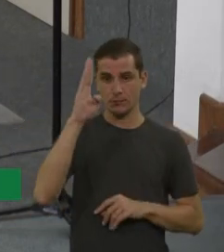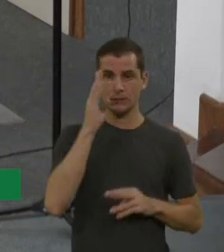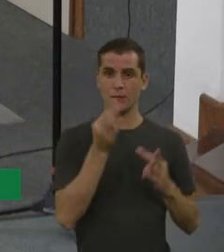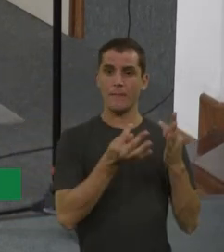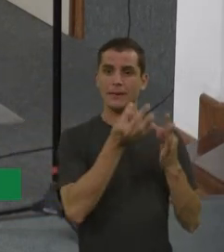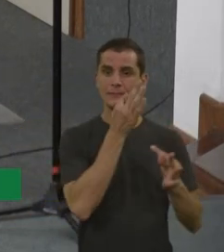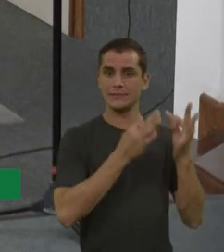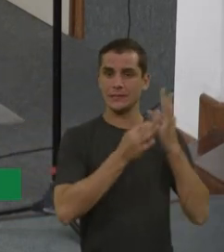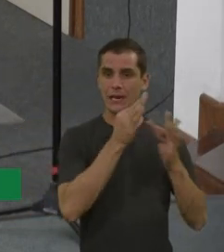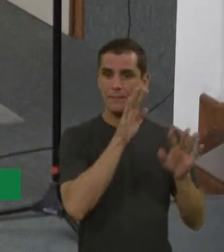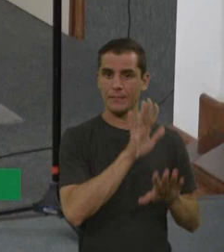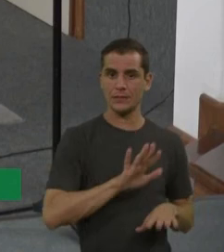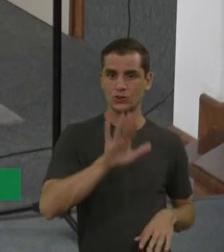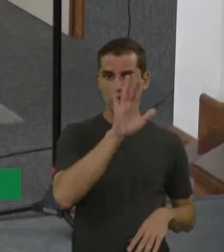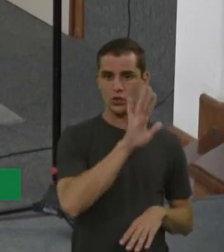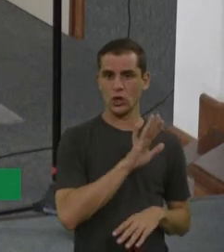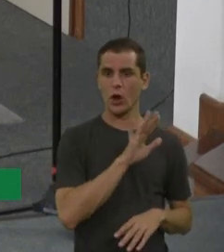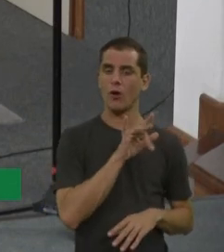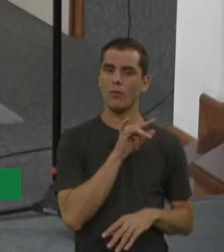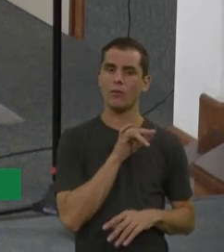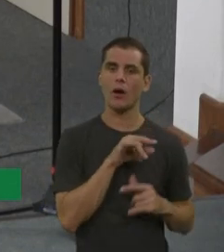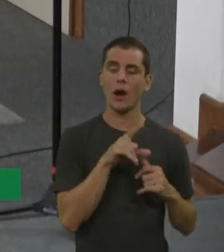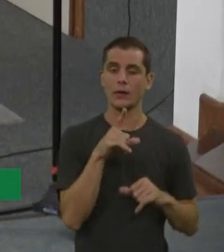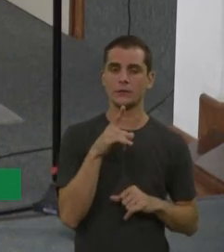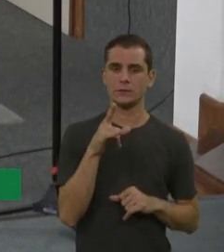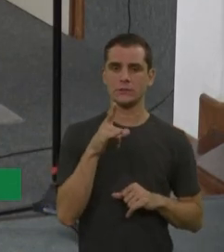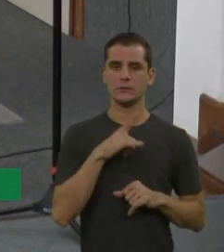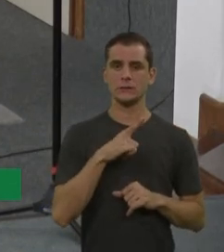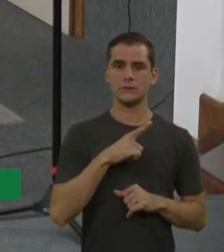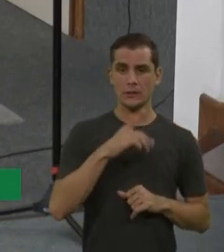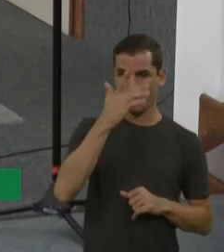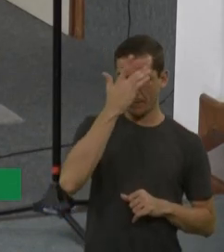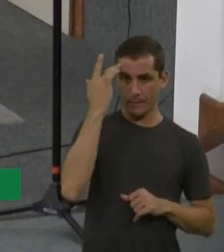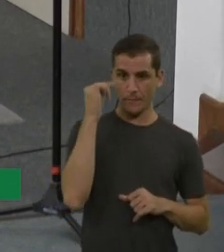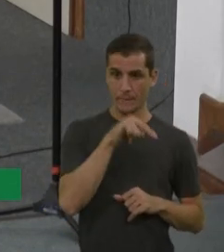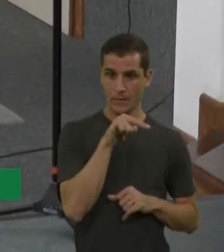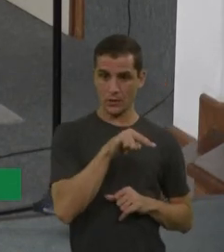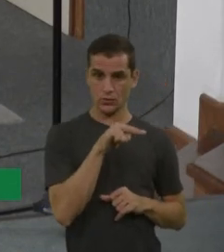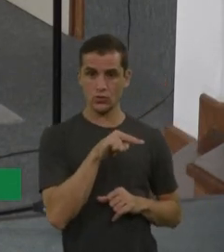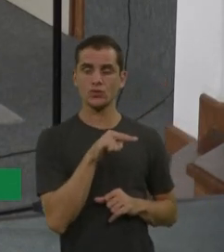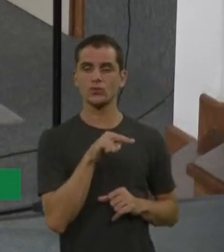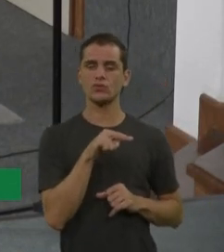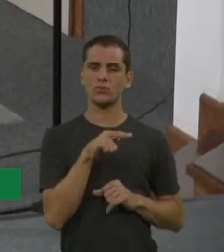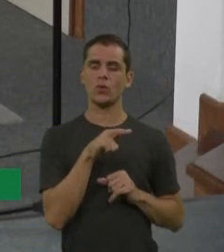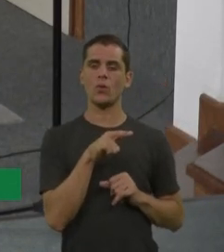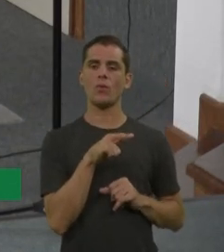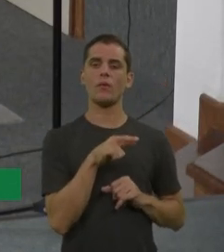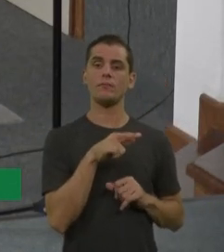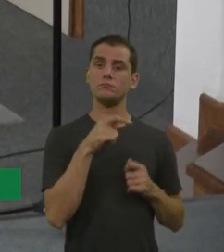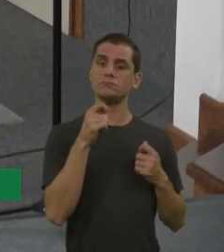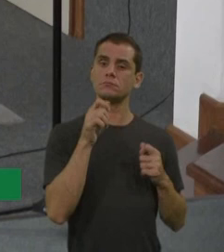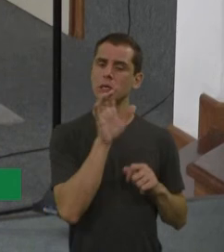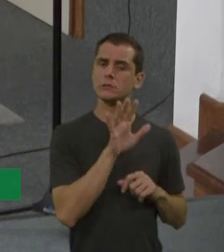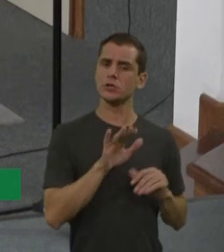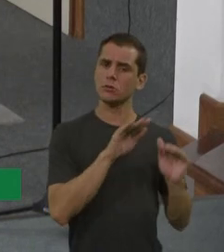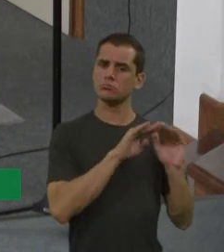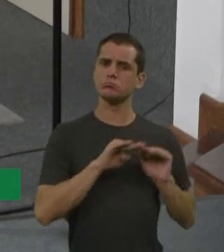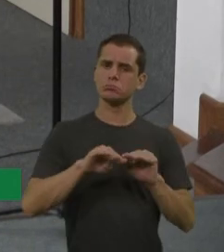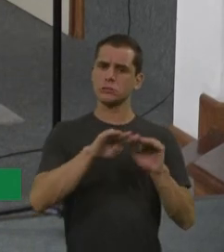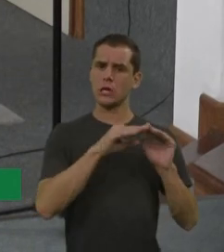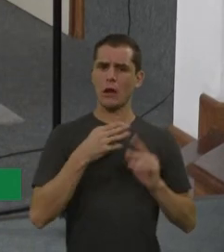neuronopata, ele vai ter uma qualidade de vida muito semelhante à população em geral, dependendo da parte neurológica que eu tô falando. Por quê?